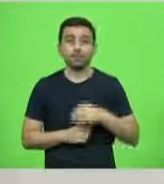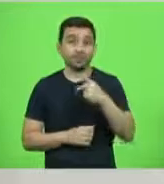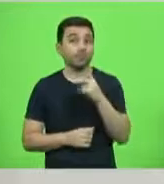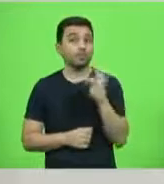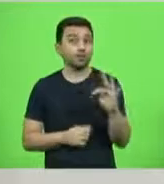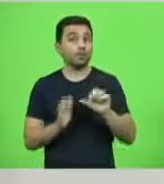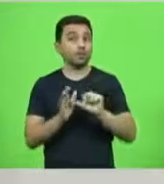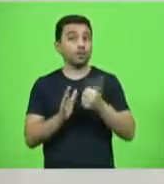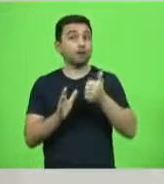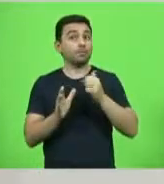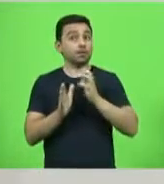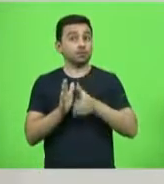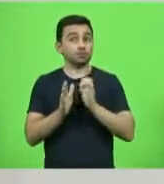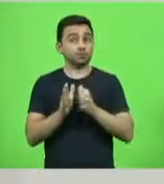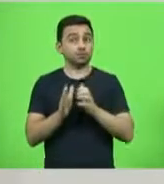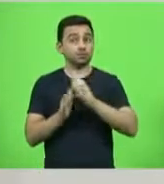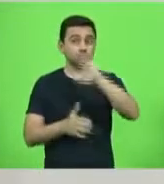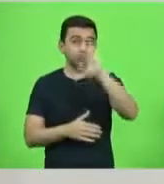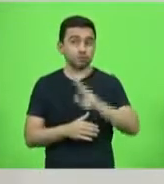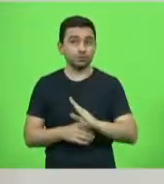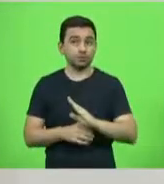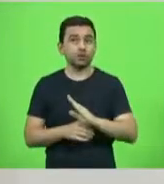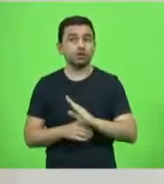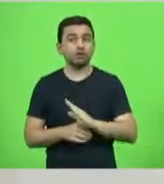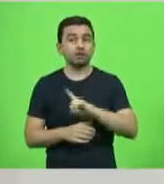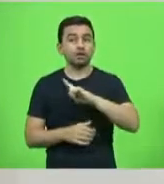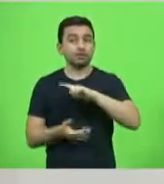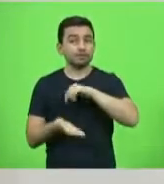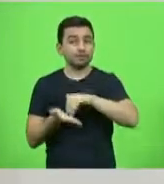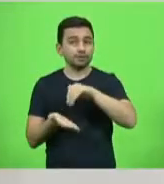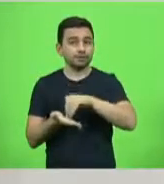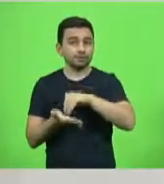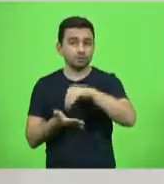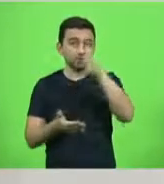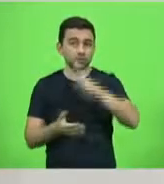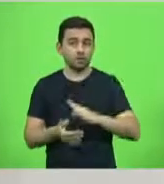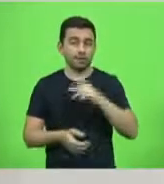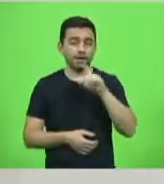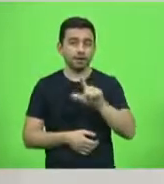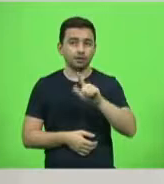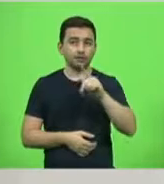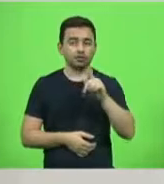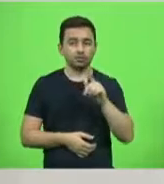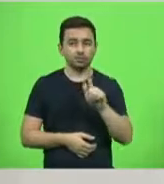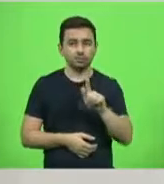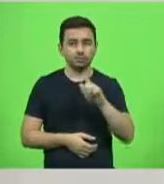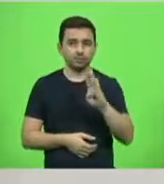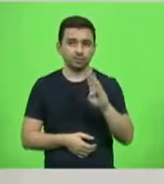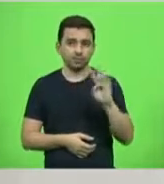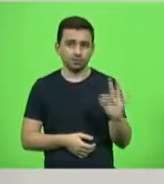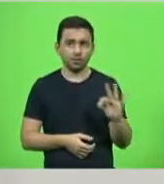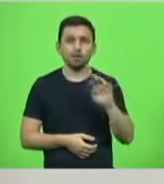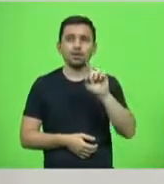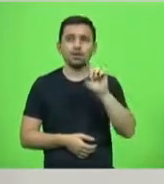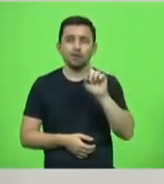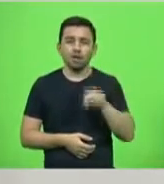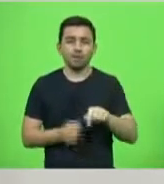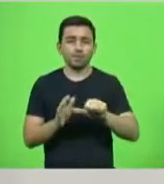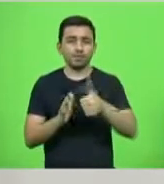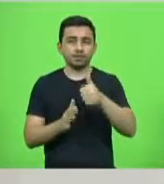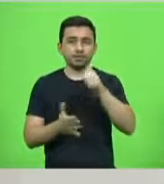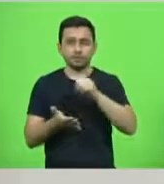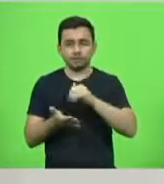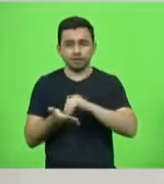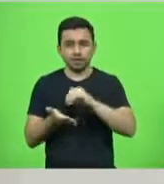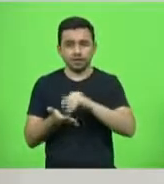primeiro partido brasileiro a ter uma secretaria nacional LGBT, que tem como primeira secretária nacional uma